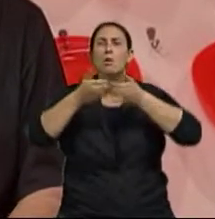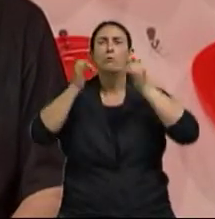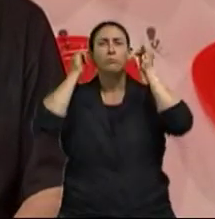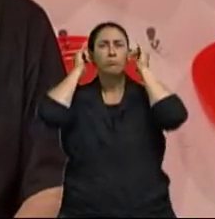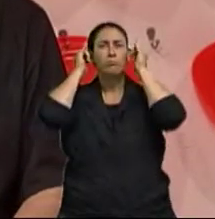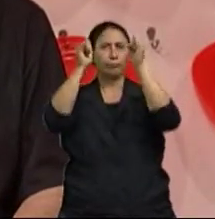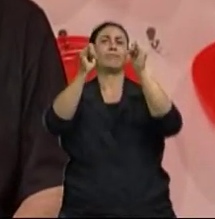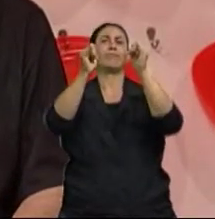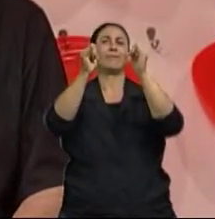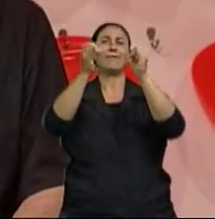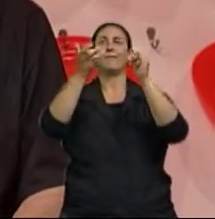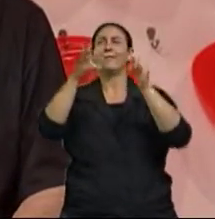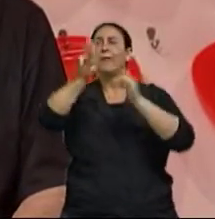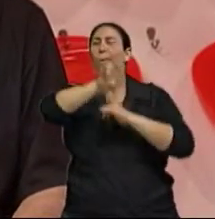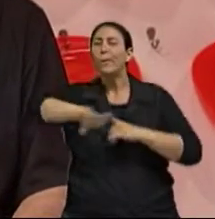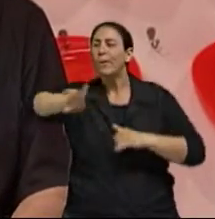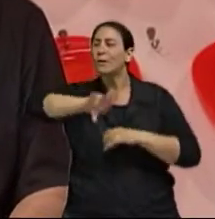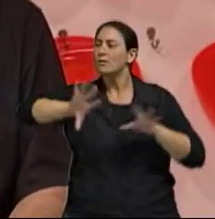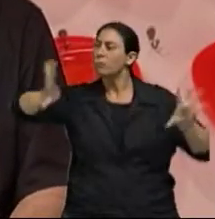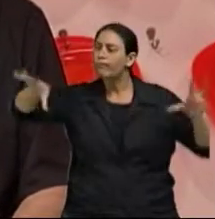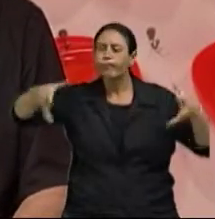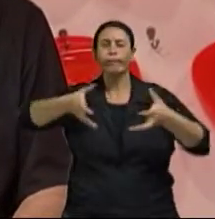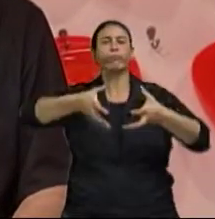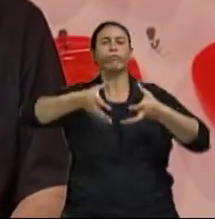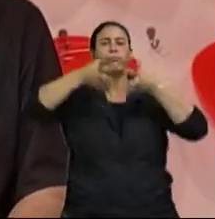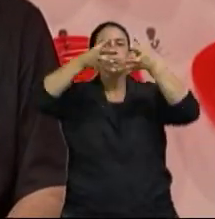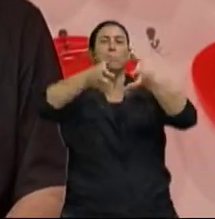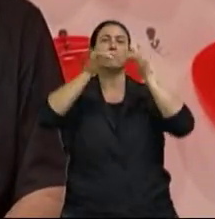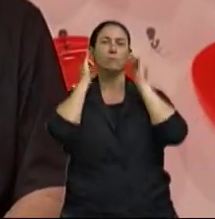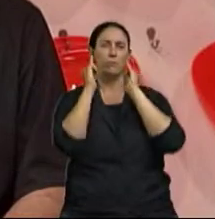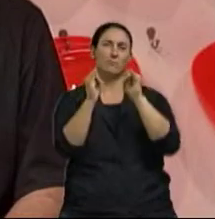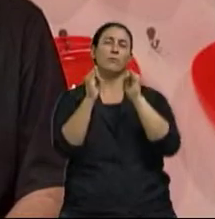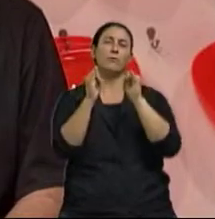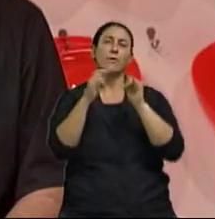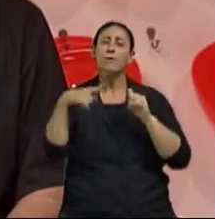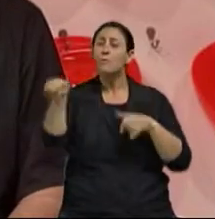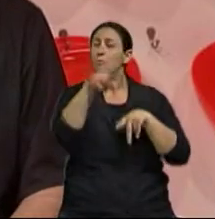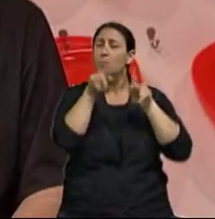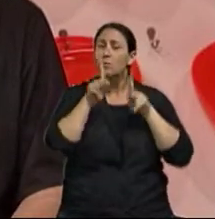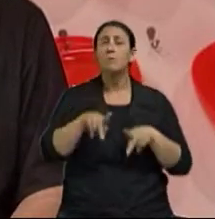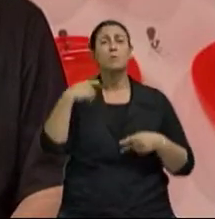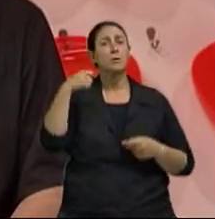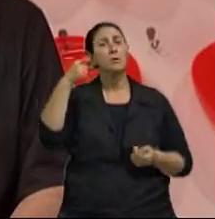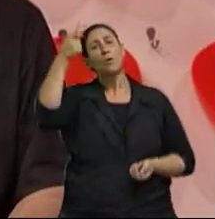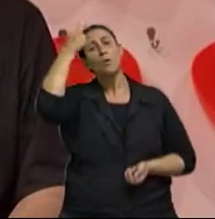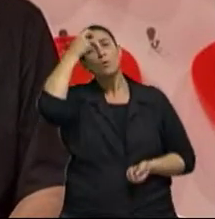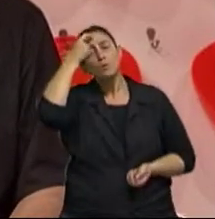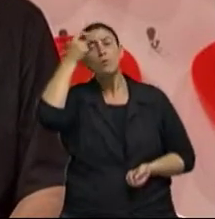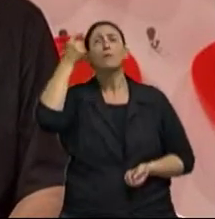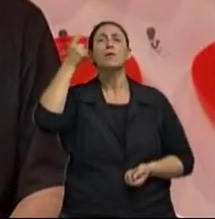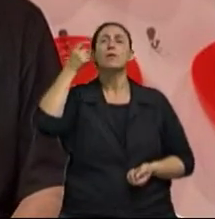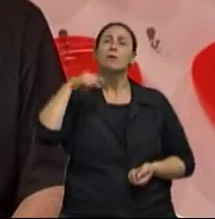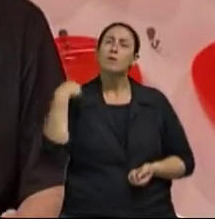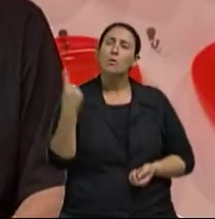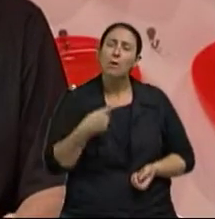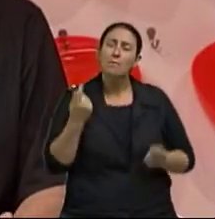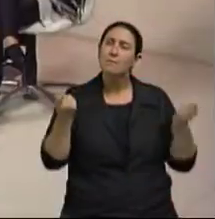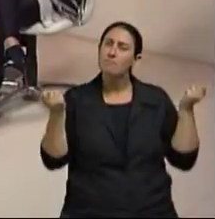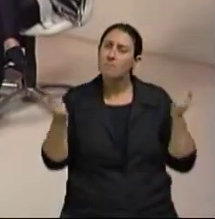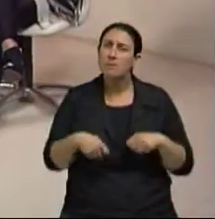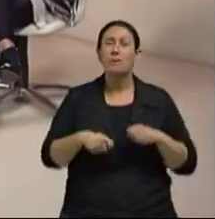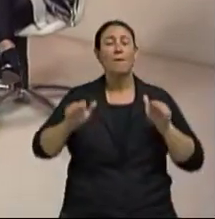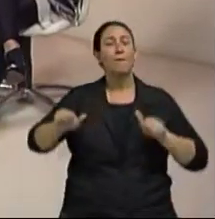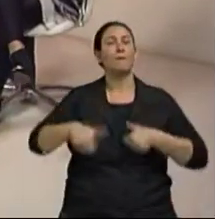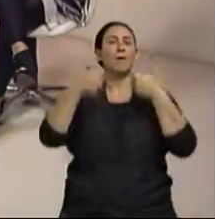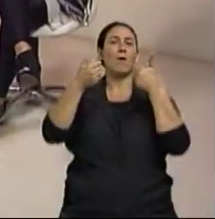Para toda a população, né? E as pessoas têm que se conscientizar que é a forma de a gente ter uma vida